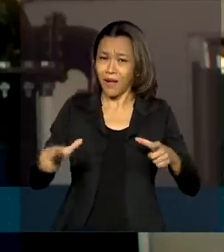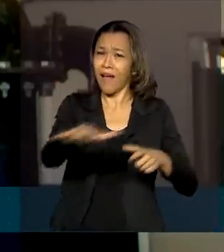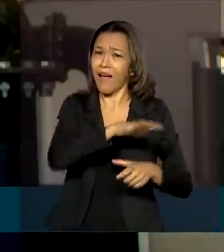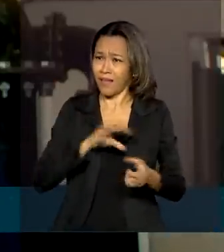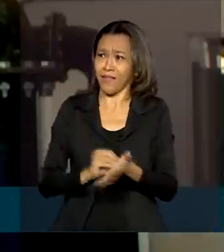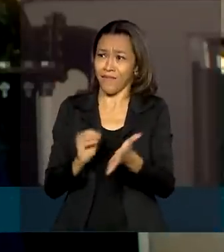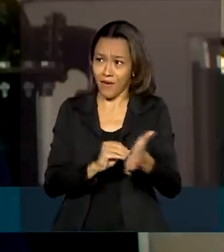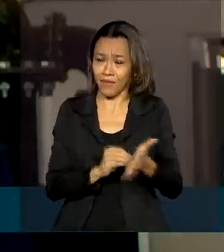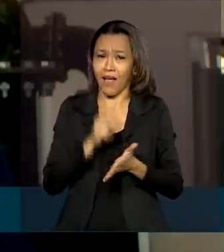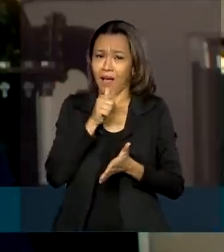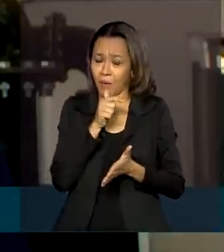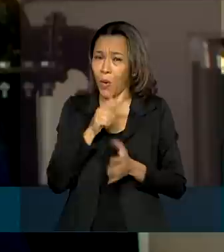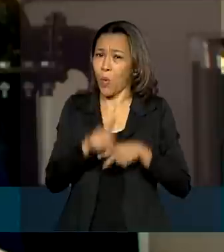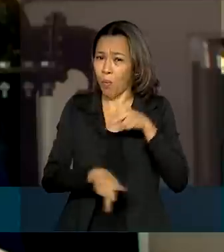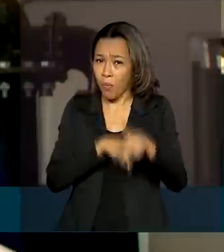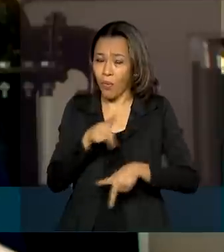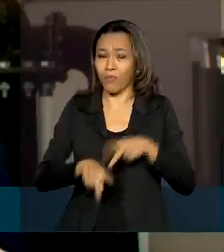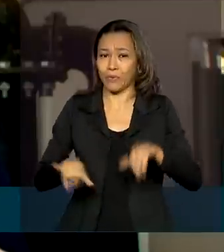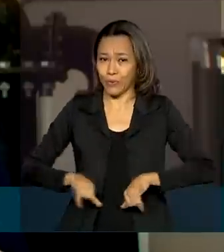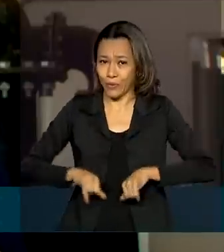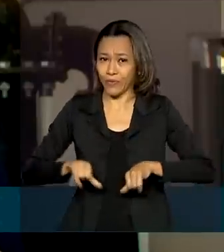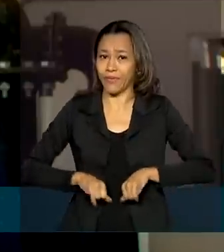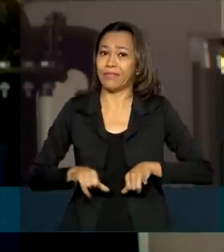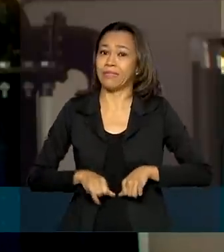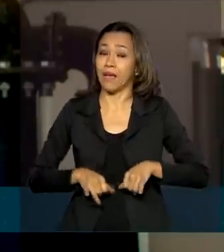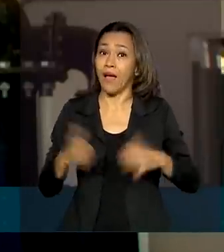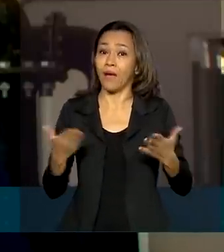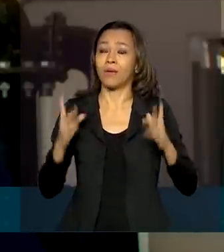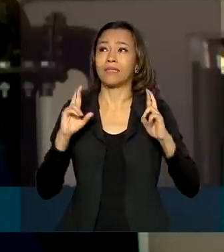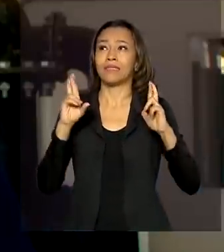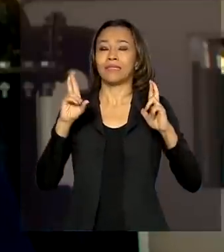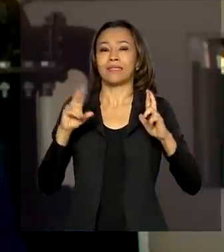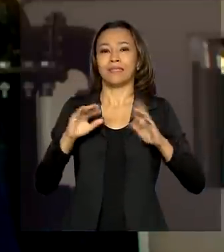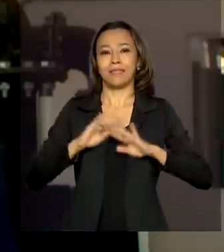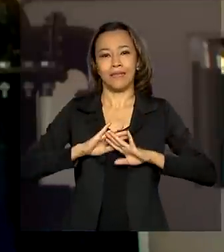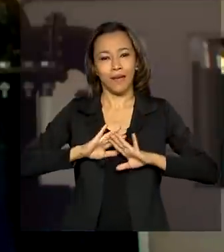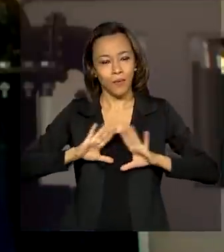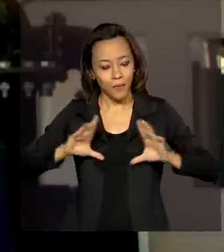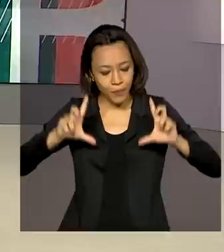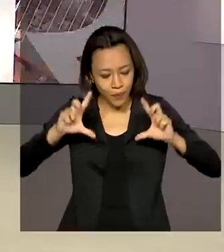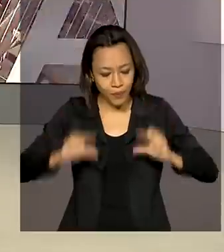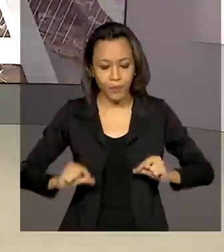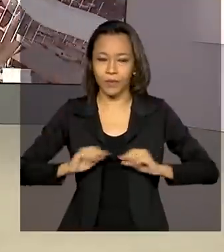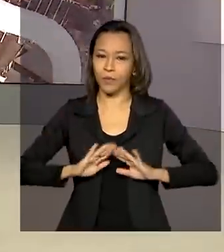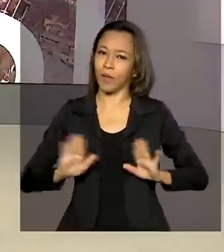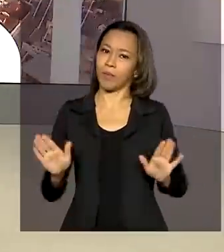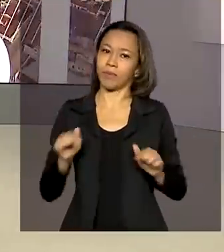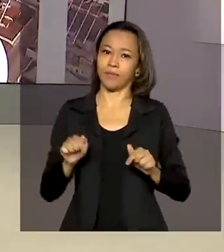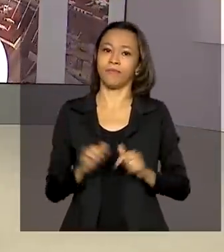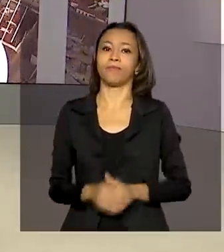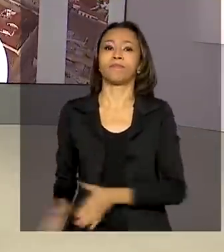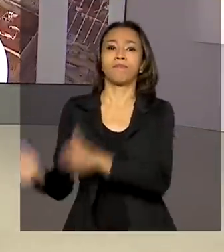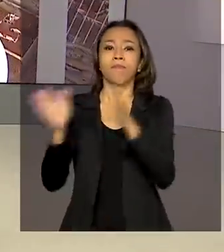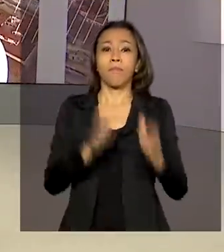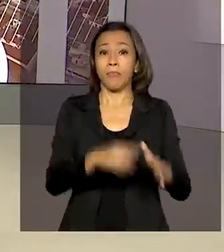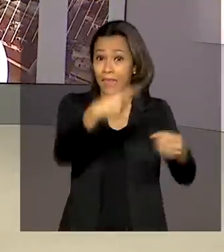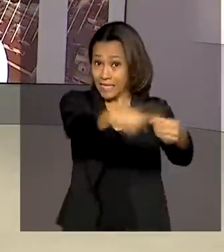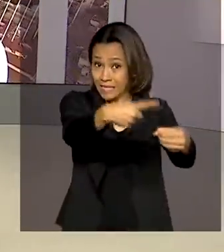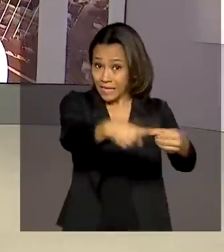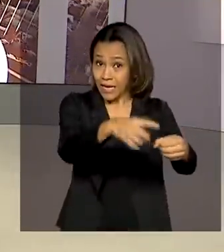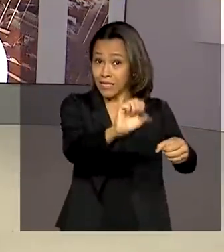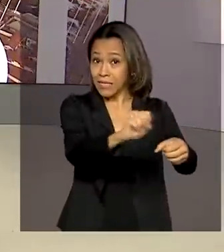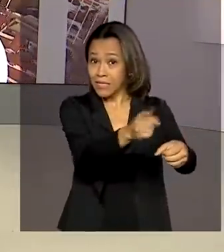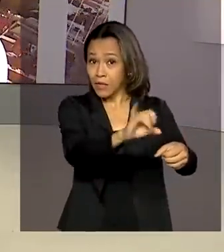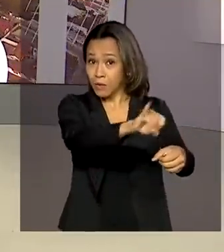o povo estava sofrendo, né? E agora esperamos que minorize essa questão. E de São José do Egito, o